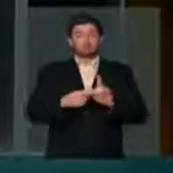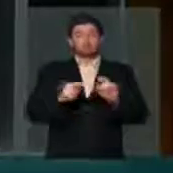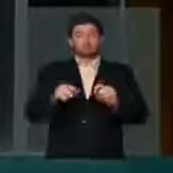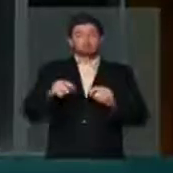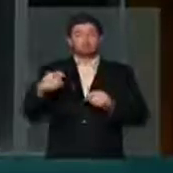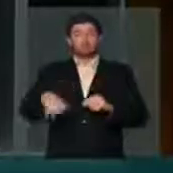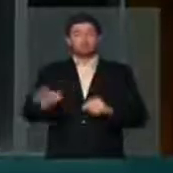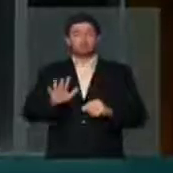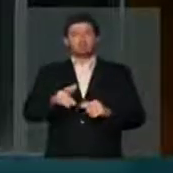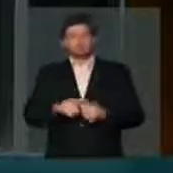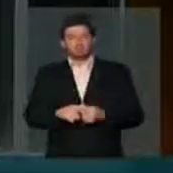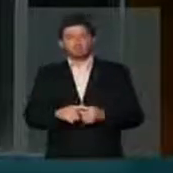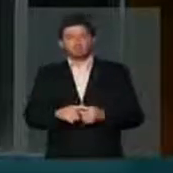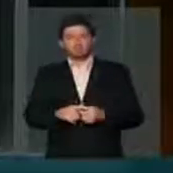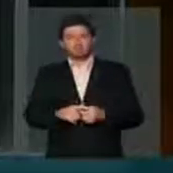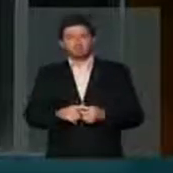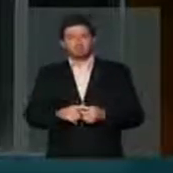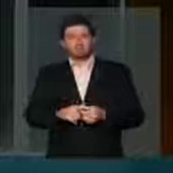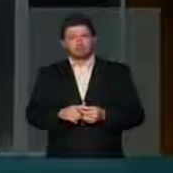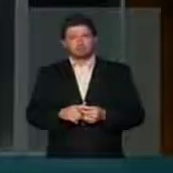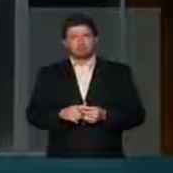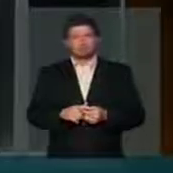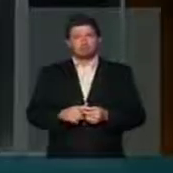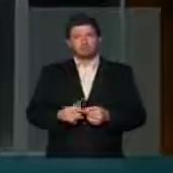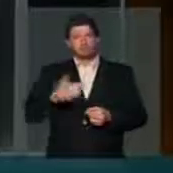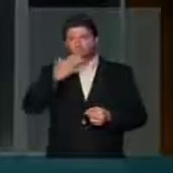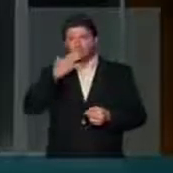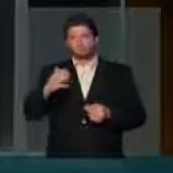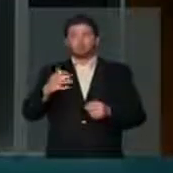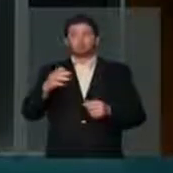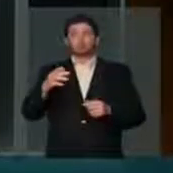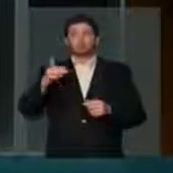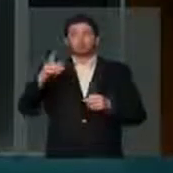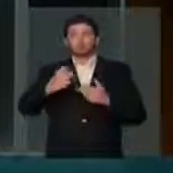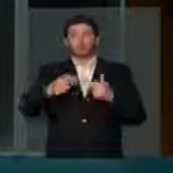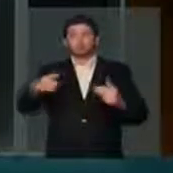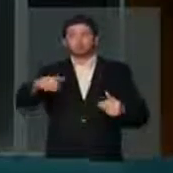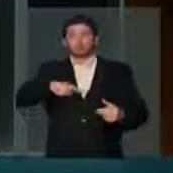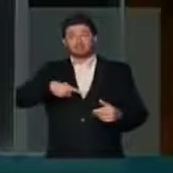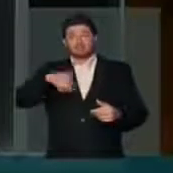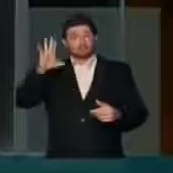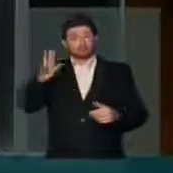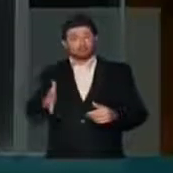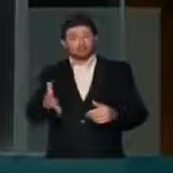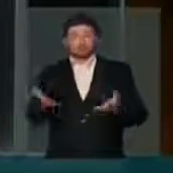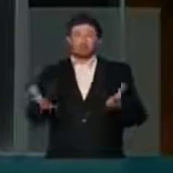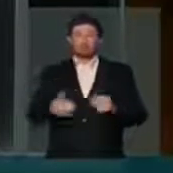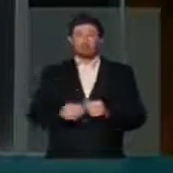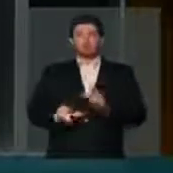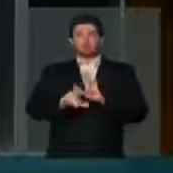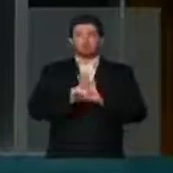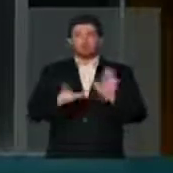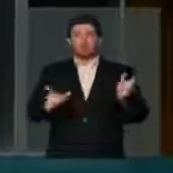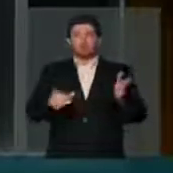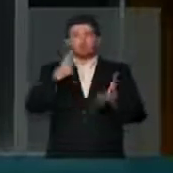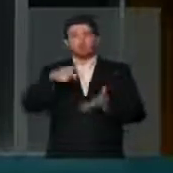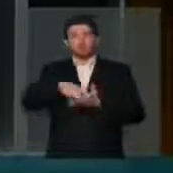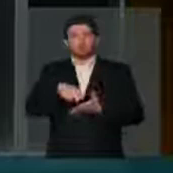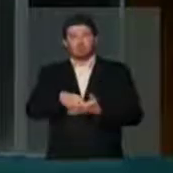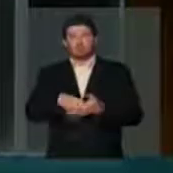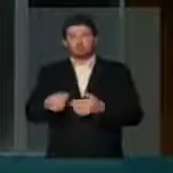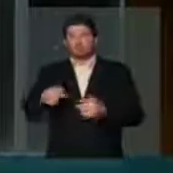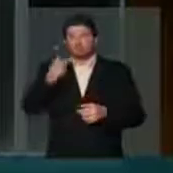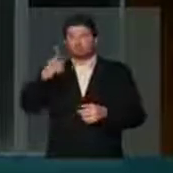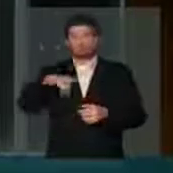desnecessário a tipificação de condutas já previstas e, portanto, a legislação penal já